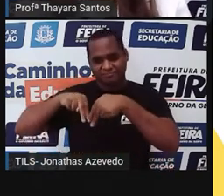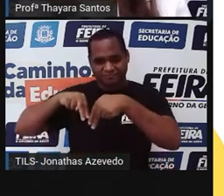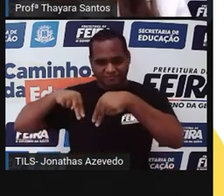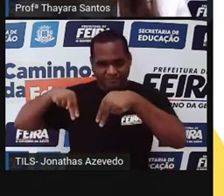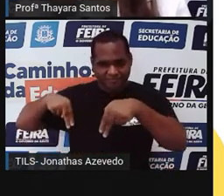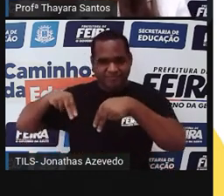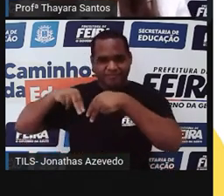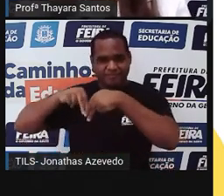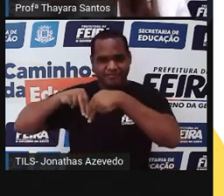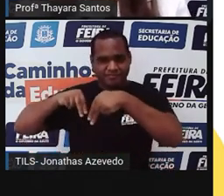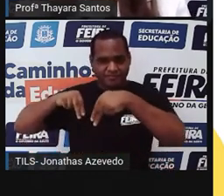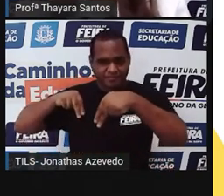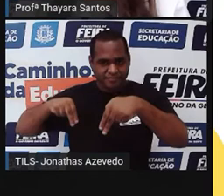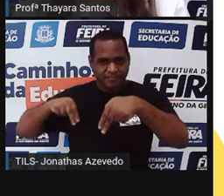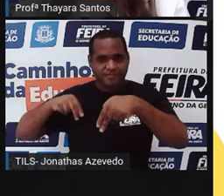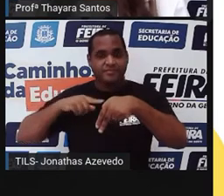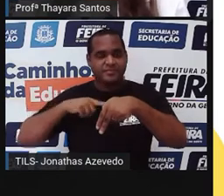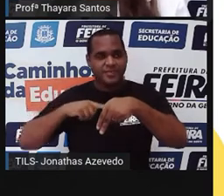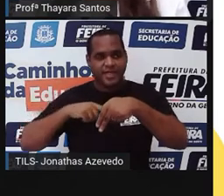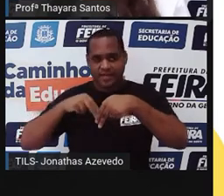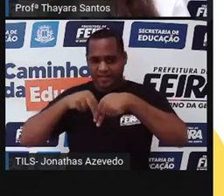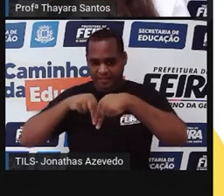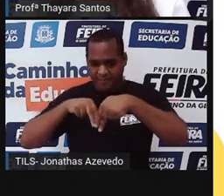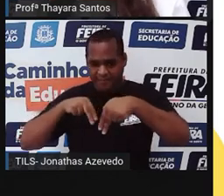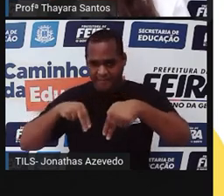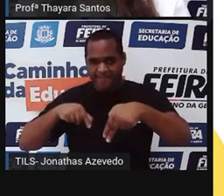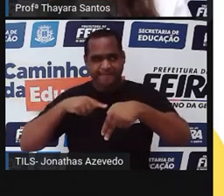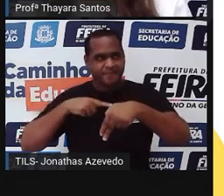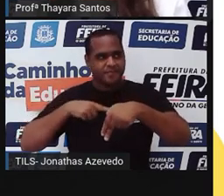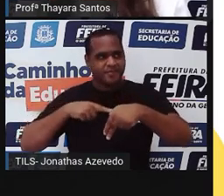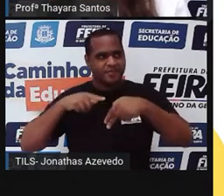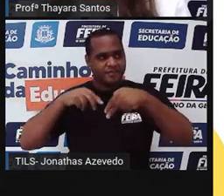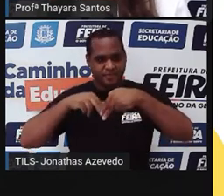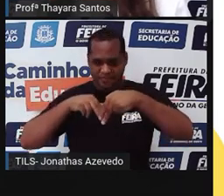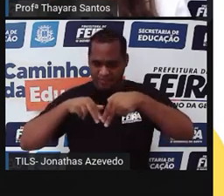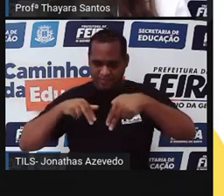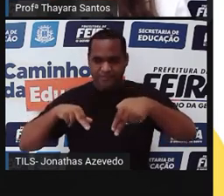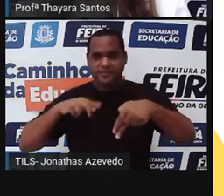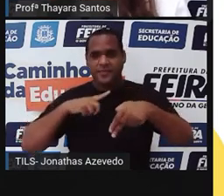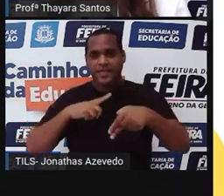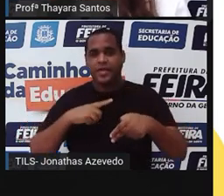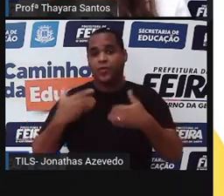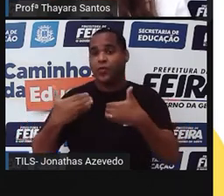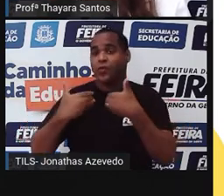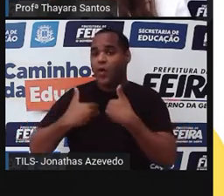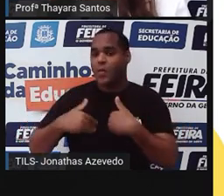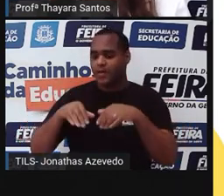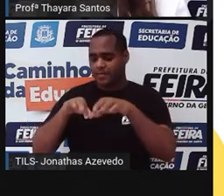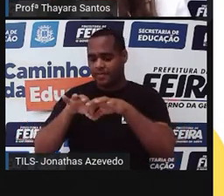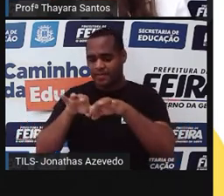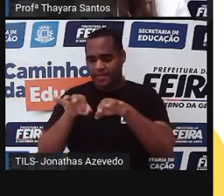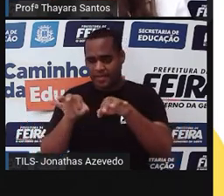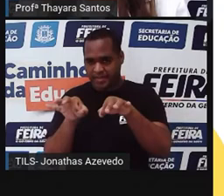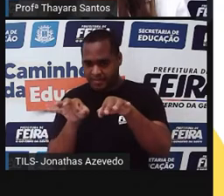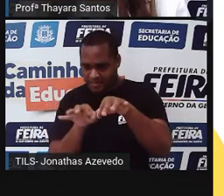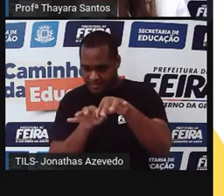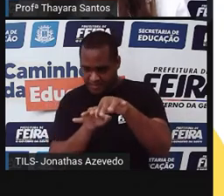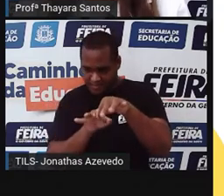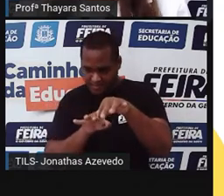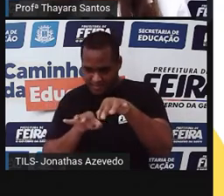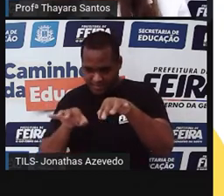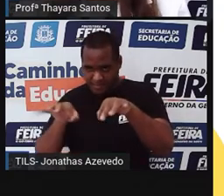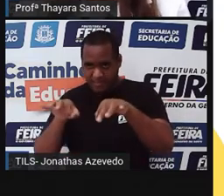Vocês estão vendo que os diplópodes, tanto os diplópodes quanto os quilópodes, eles têm um corpo dividido, e tem essas linhas aqui